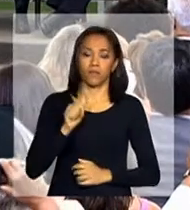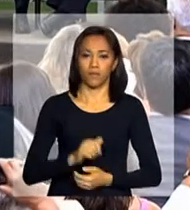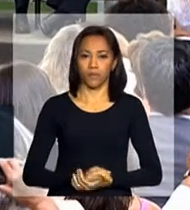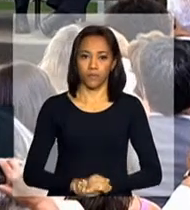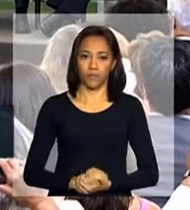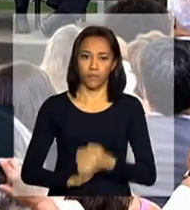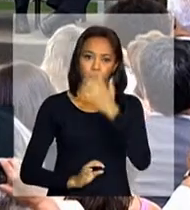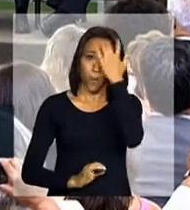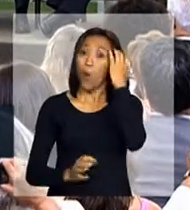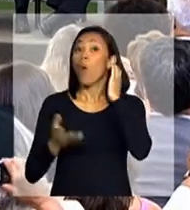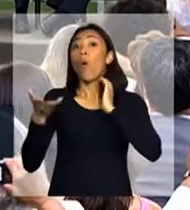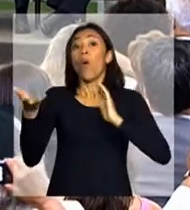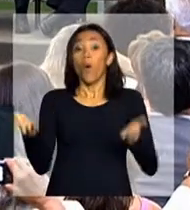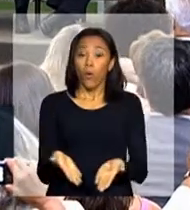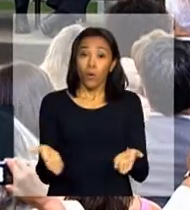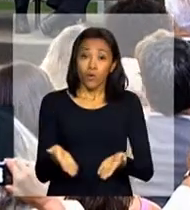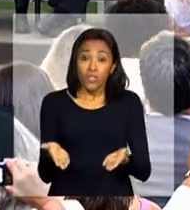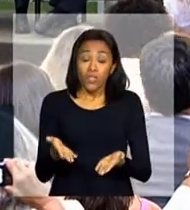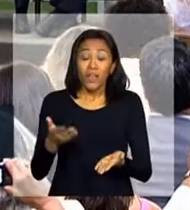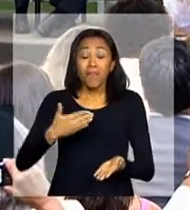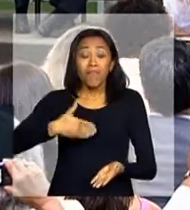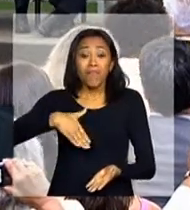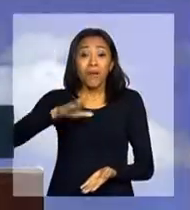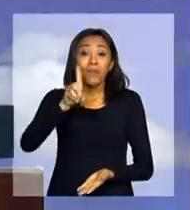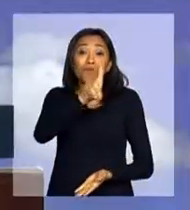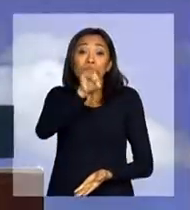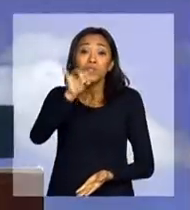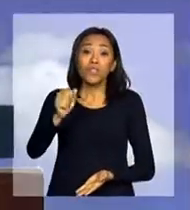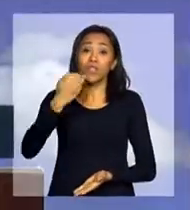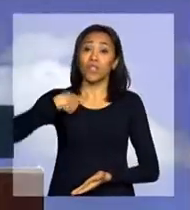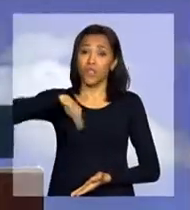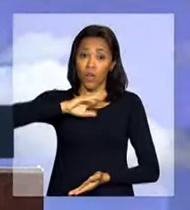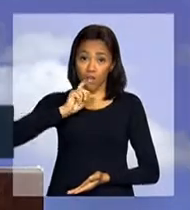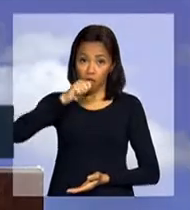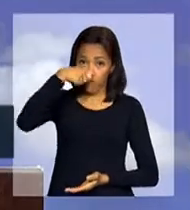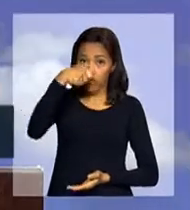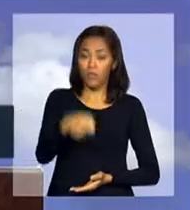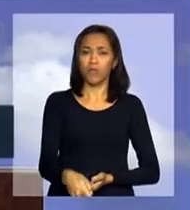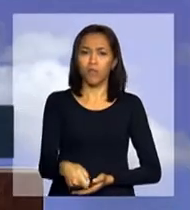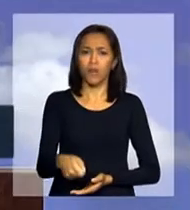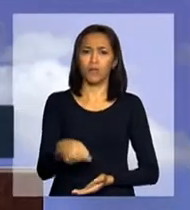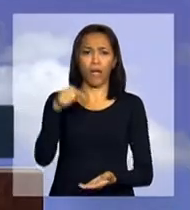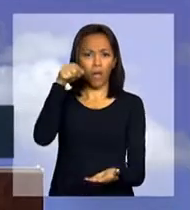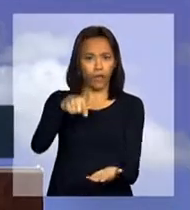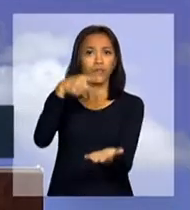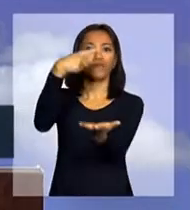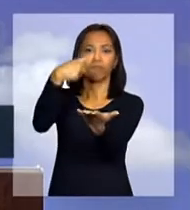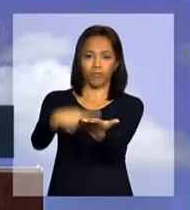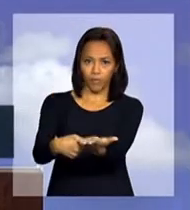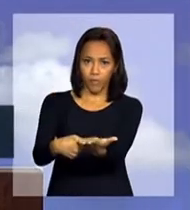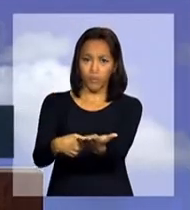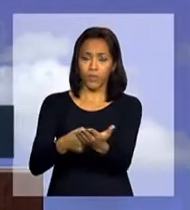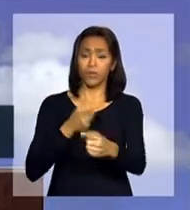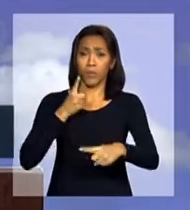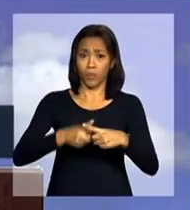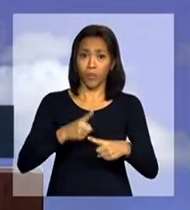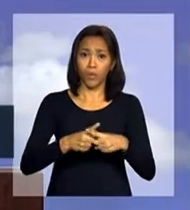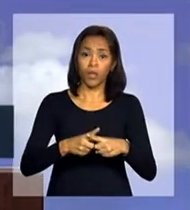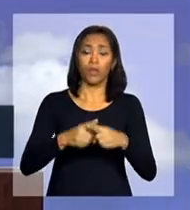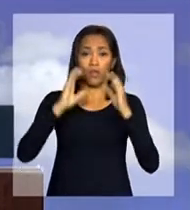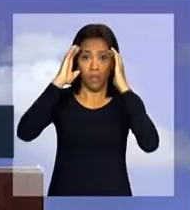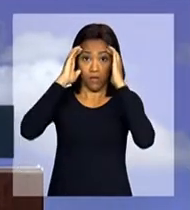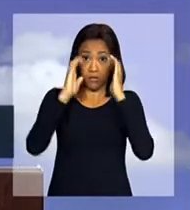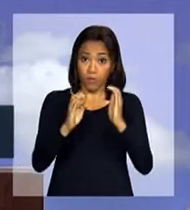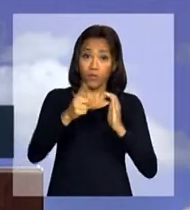Hoje é mais um dia em que nós afirmamos esse compromisso. Porque honrar as